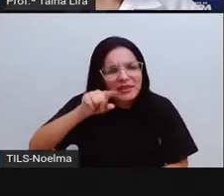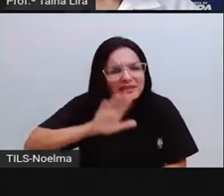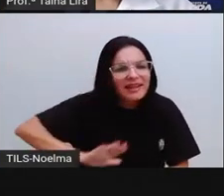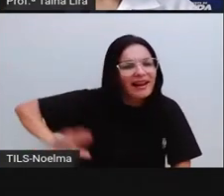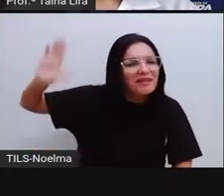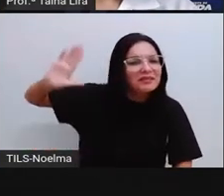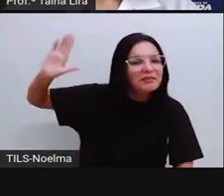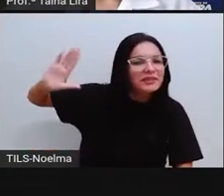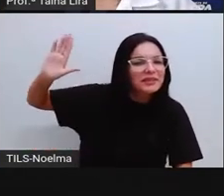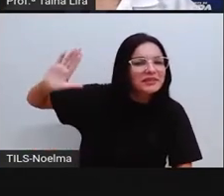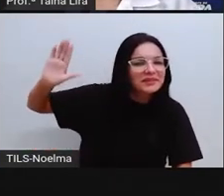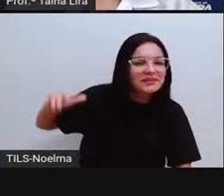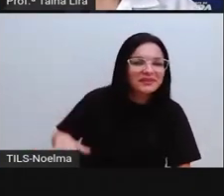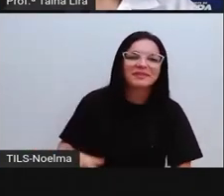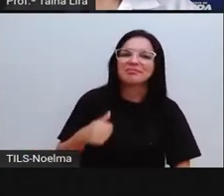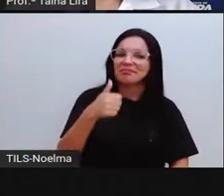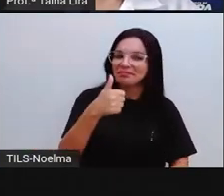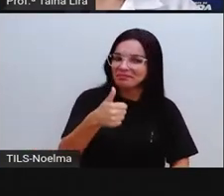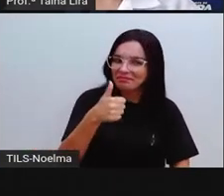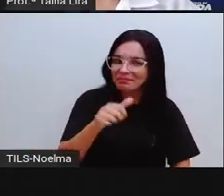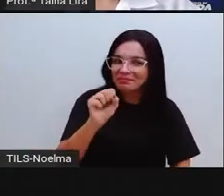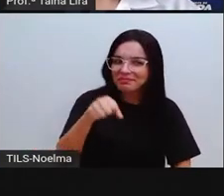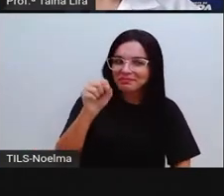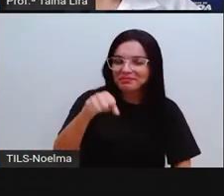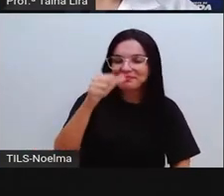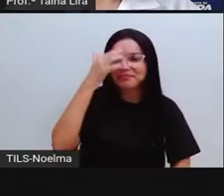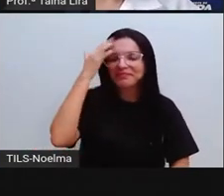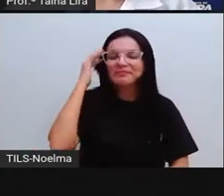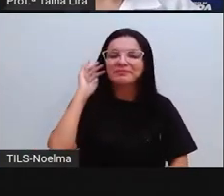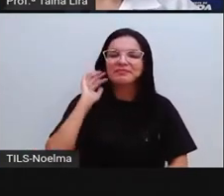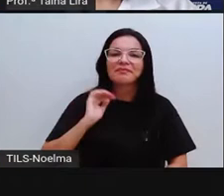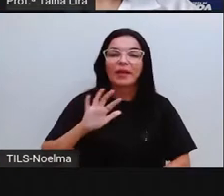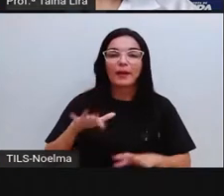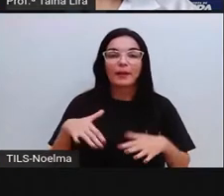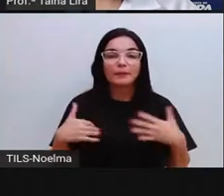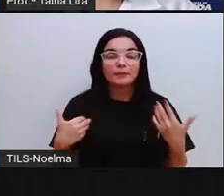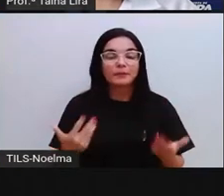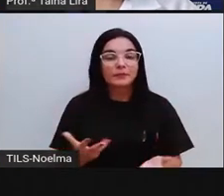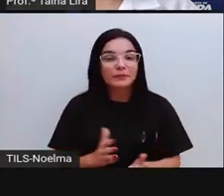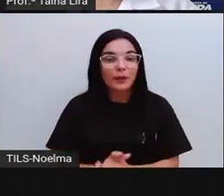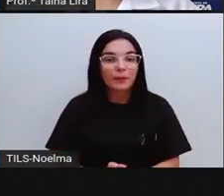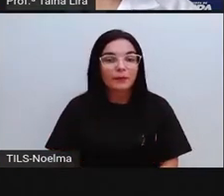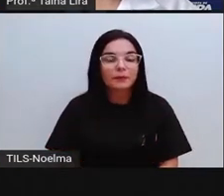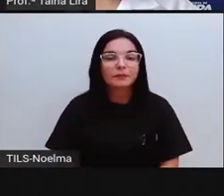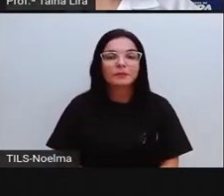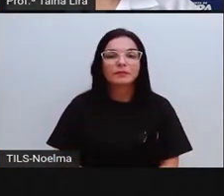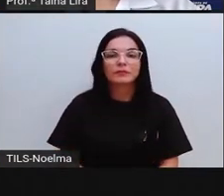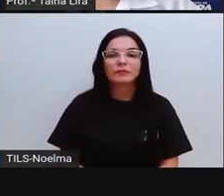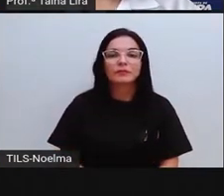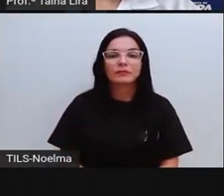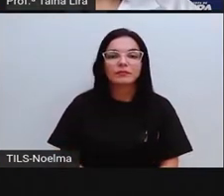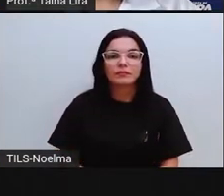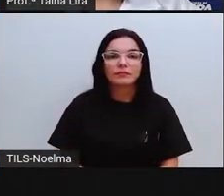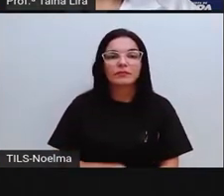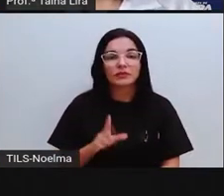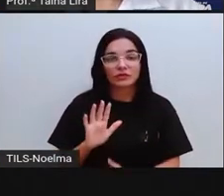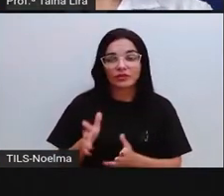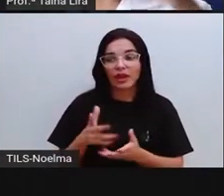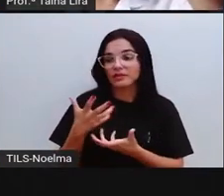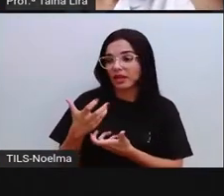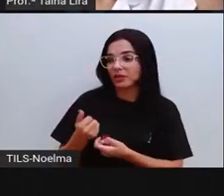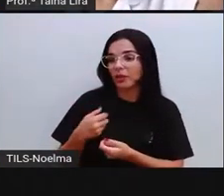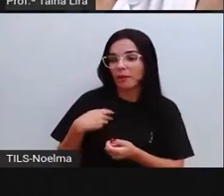prover. Muito bem. Então, segundo ano, ela passou ali a se aceitar,